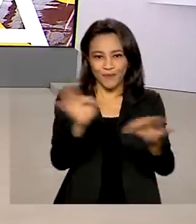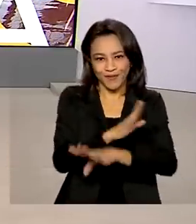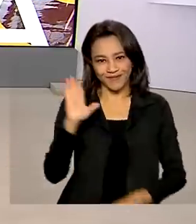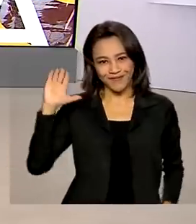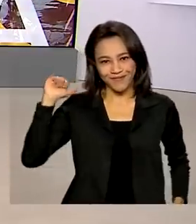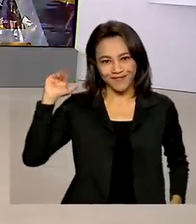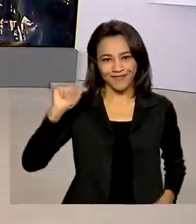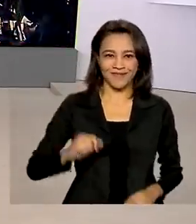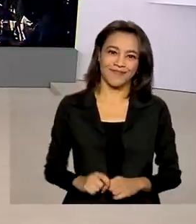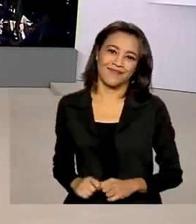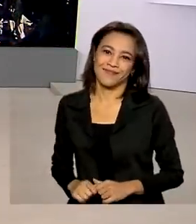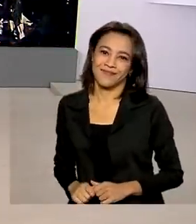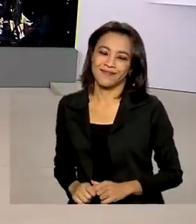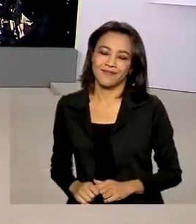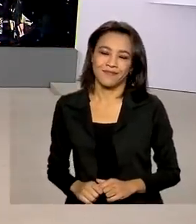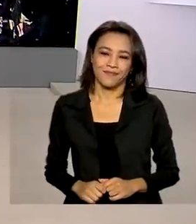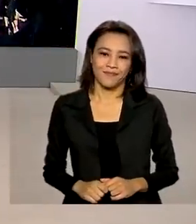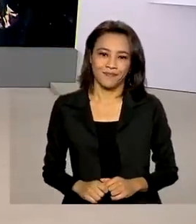Tchau, até amanhã.